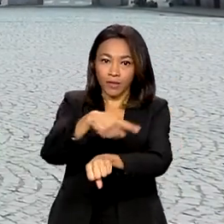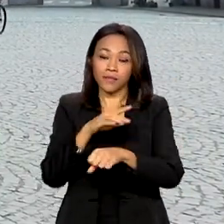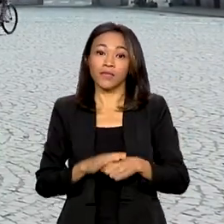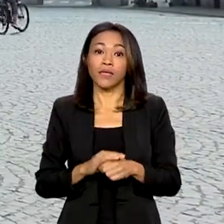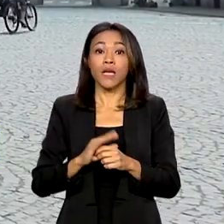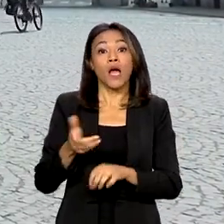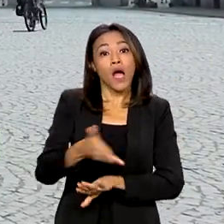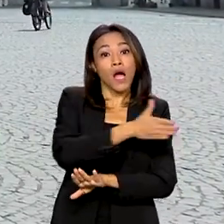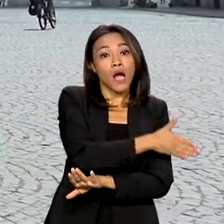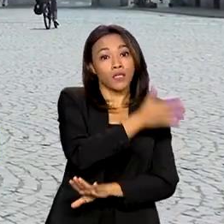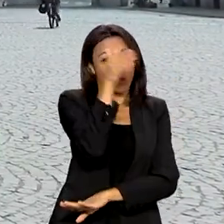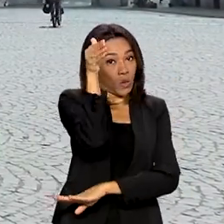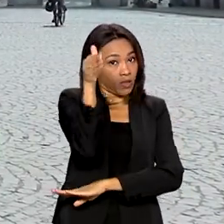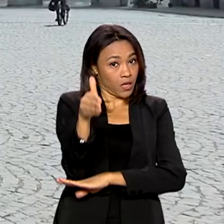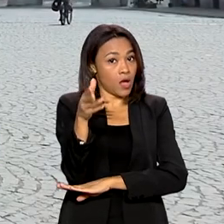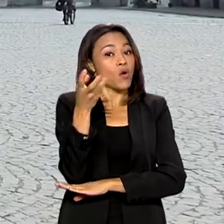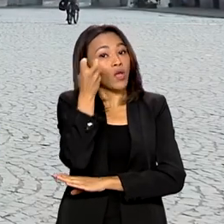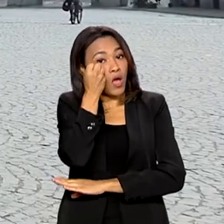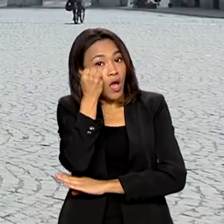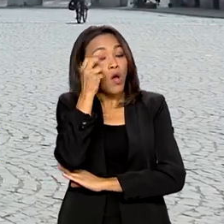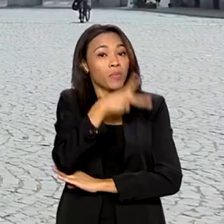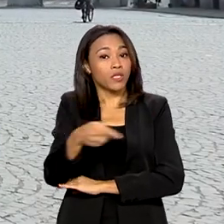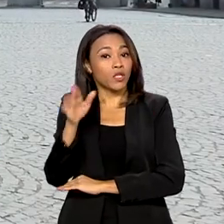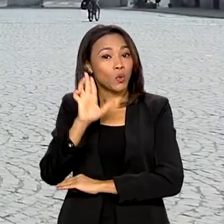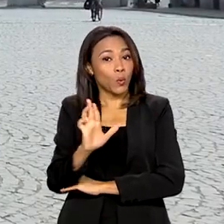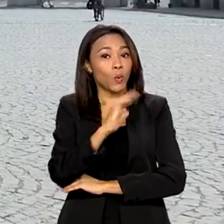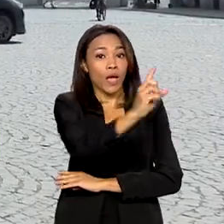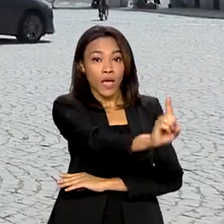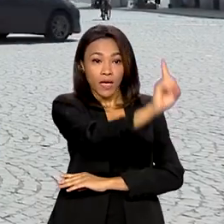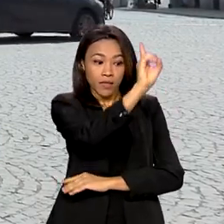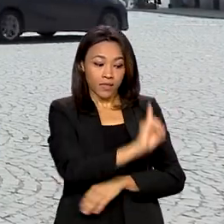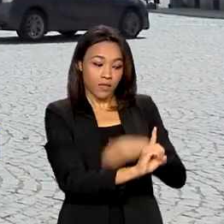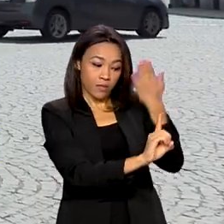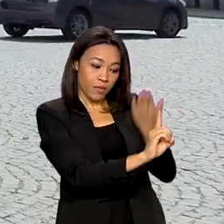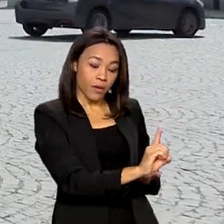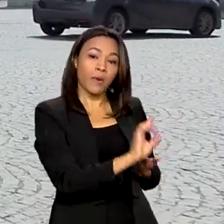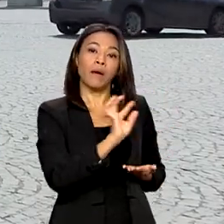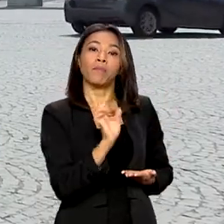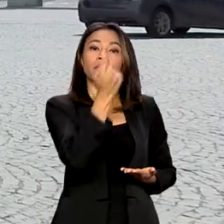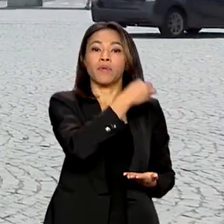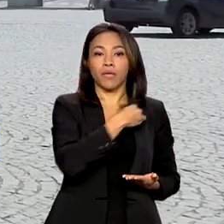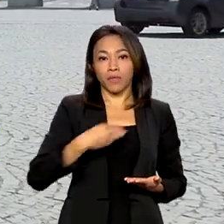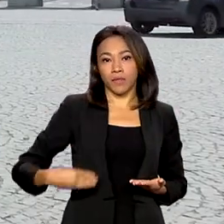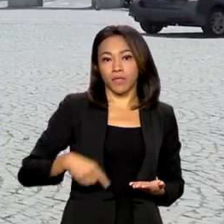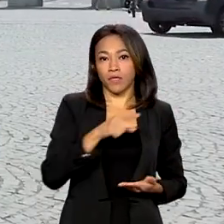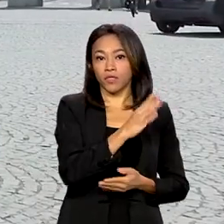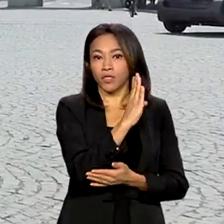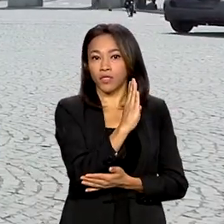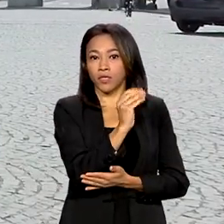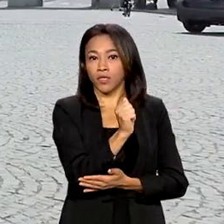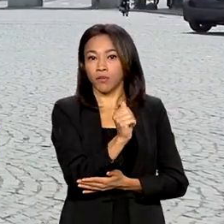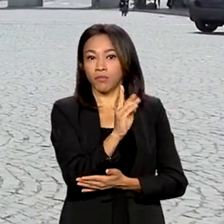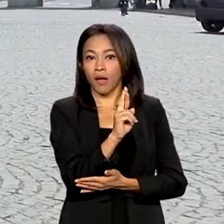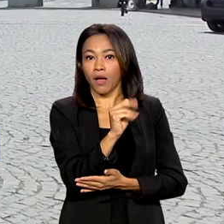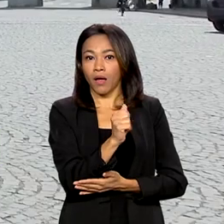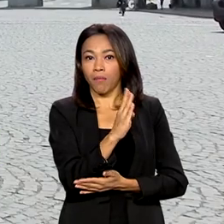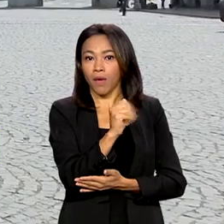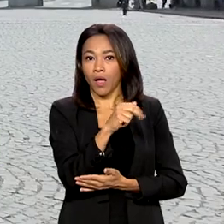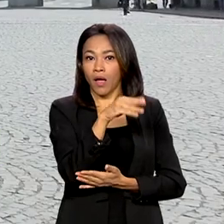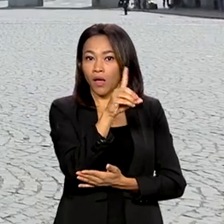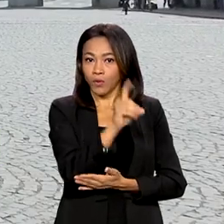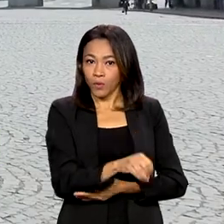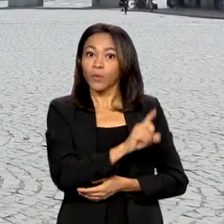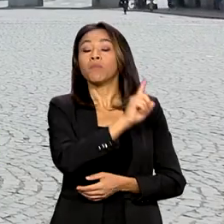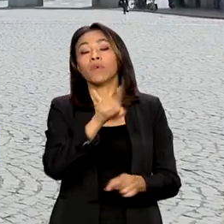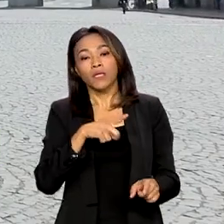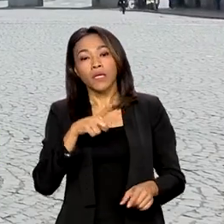no hotel em que está hospedado, aqui em Bruxelas, o presidente recebeu a primeira-ministra de Barbados, Mia Mutley. Mas o dia começou com uma agenda no âmbito da